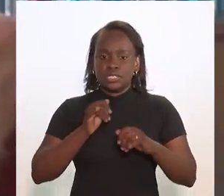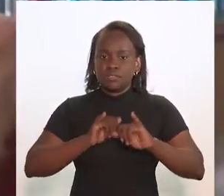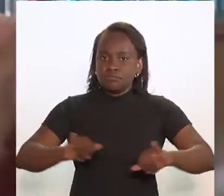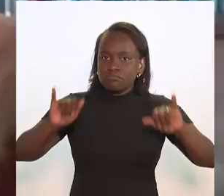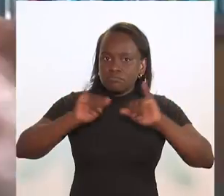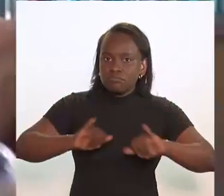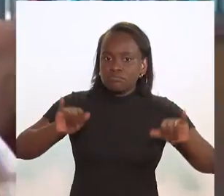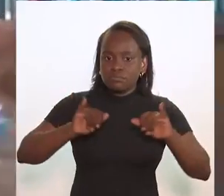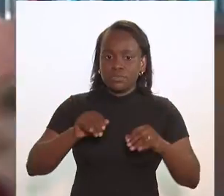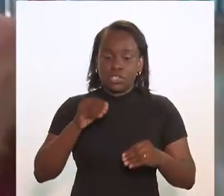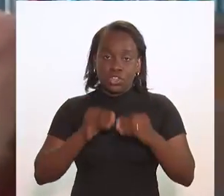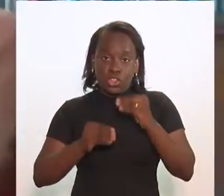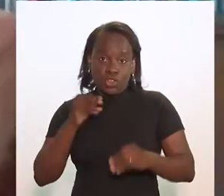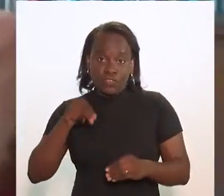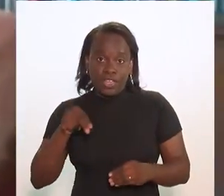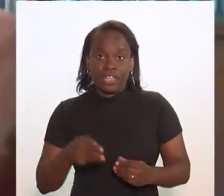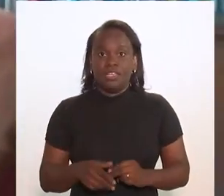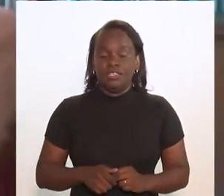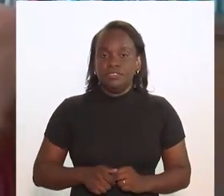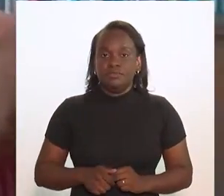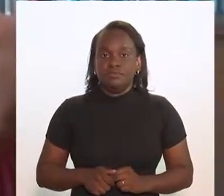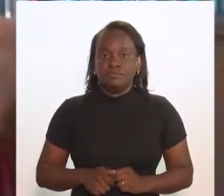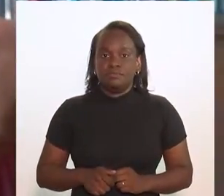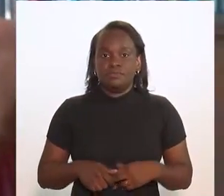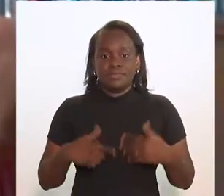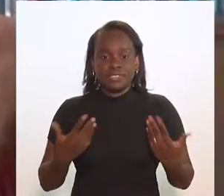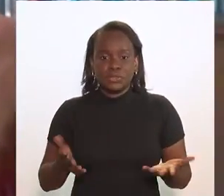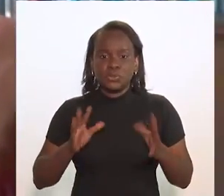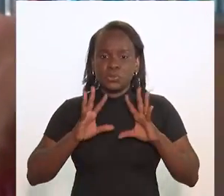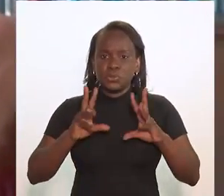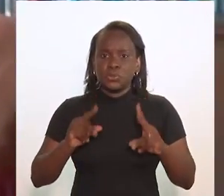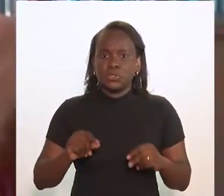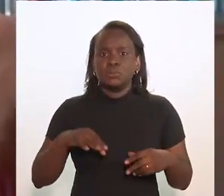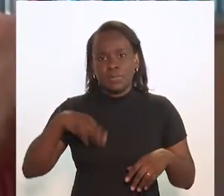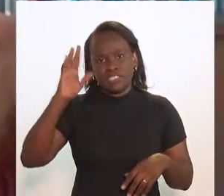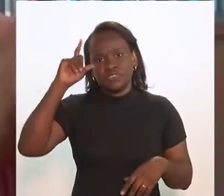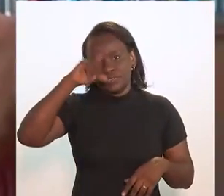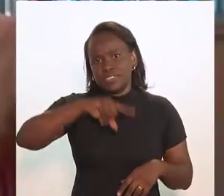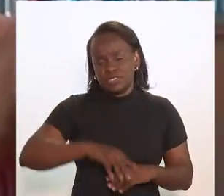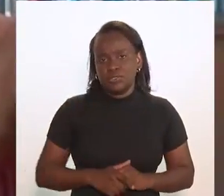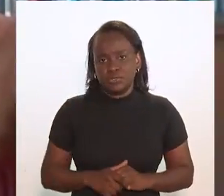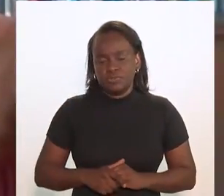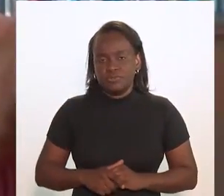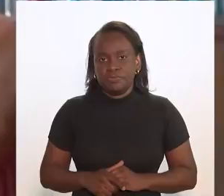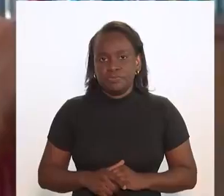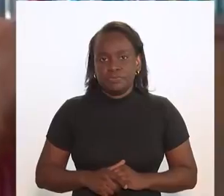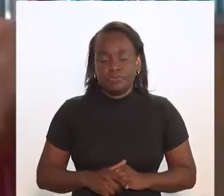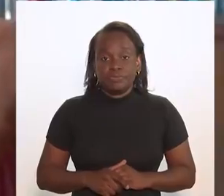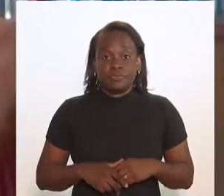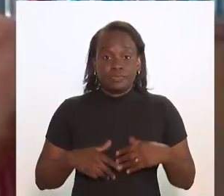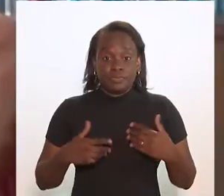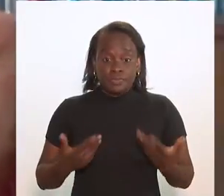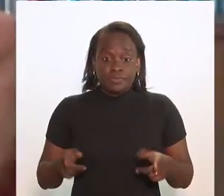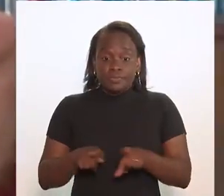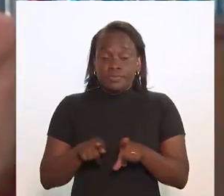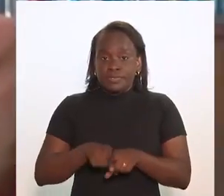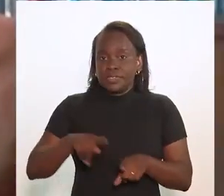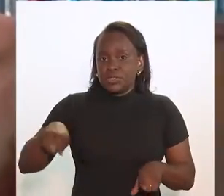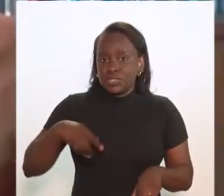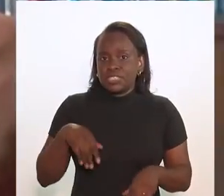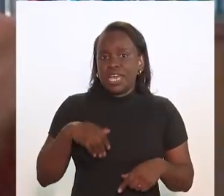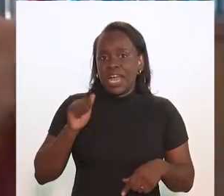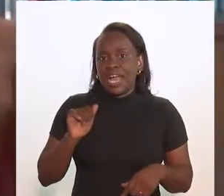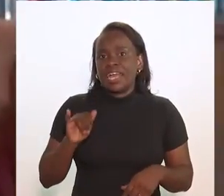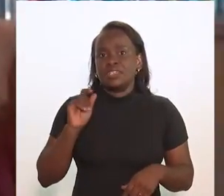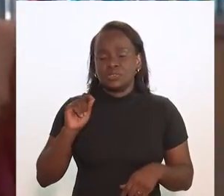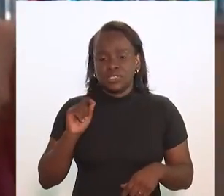notícias, novelas, teria sido tudo muito mais difícil. Ai de nós, se